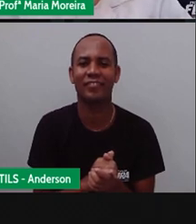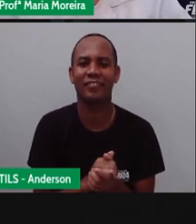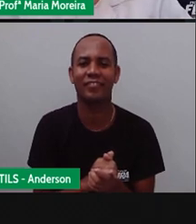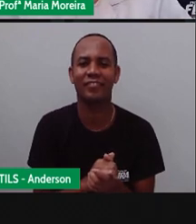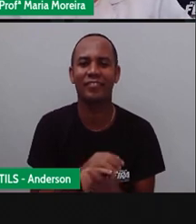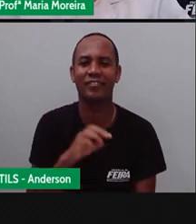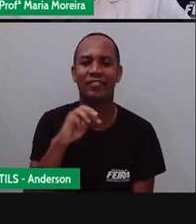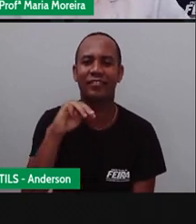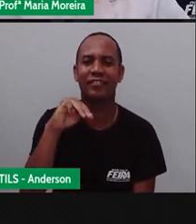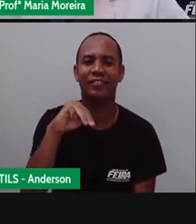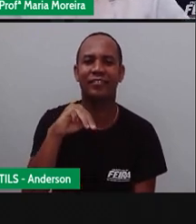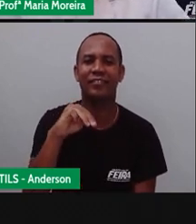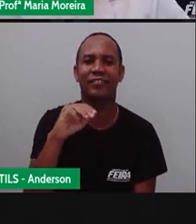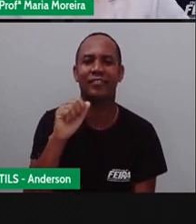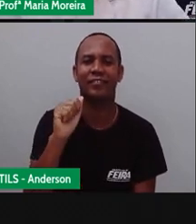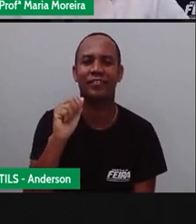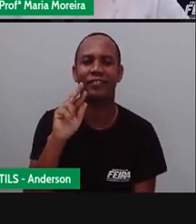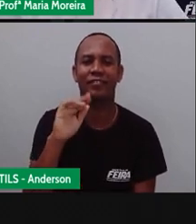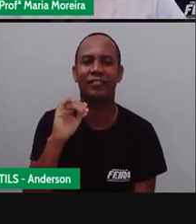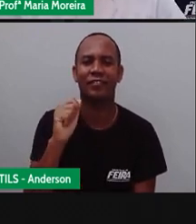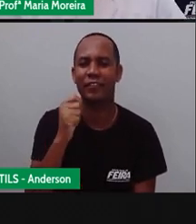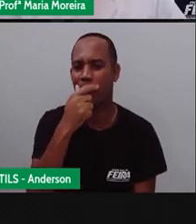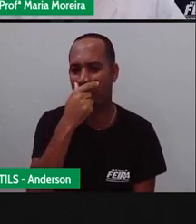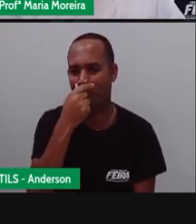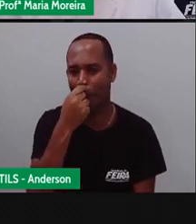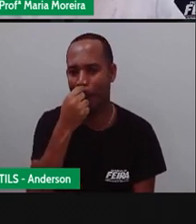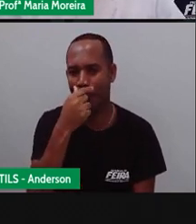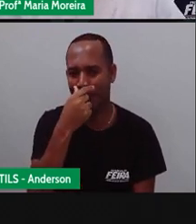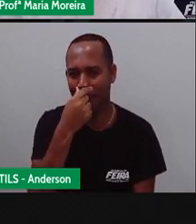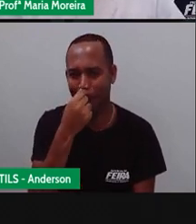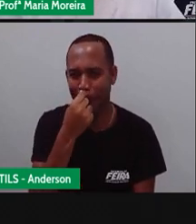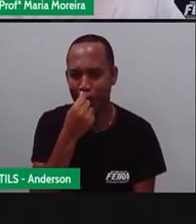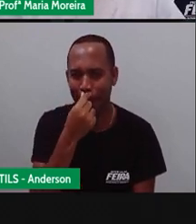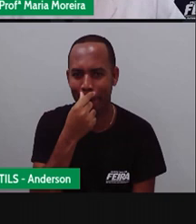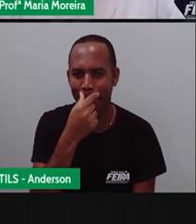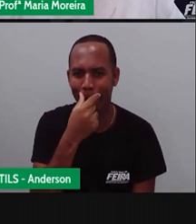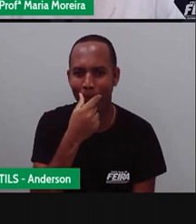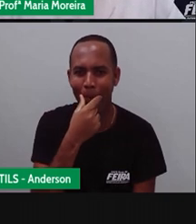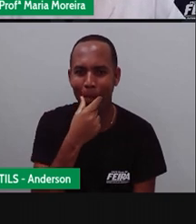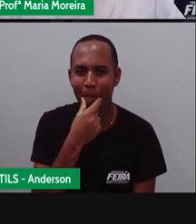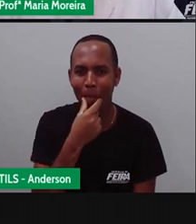Maria Eunice Santana. Bom dia, Pró Maria. Bom dia.